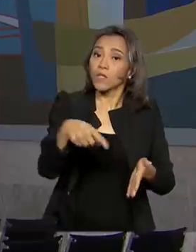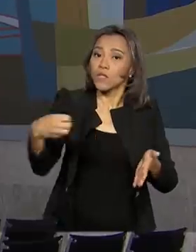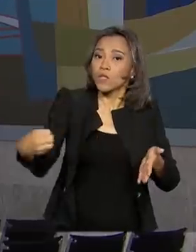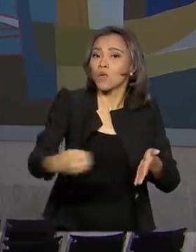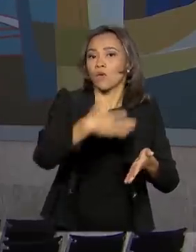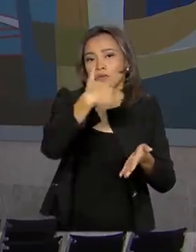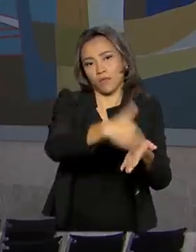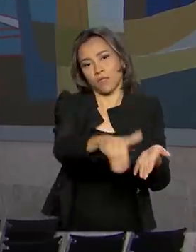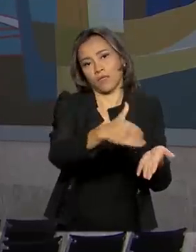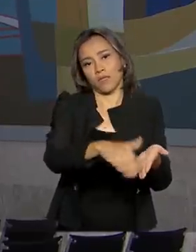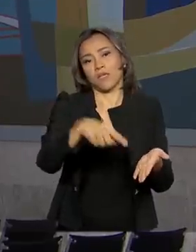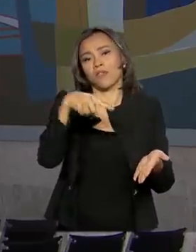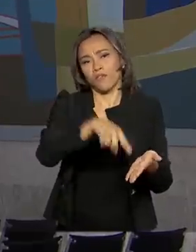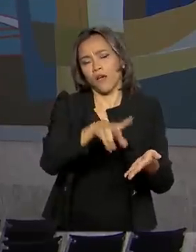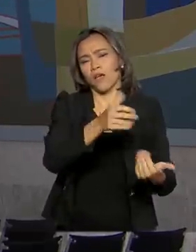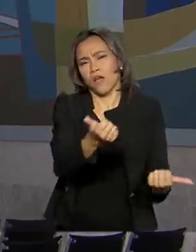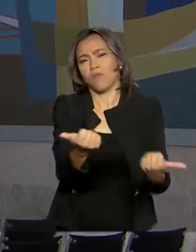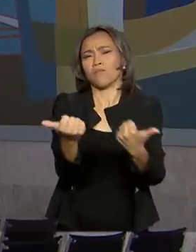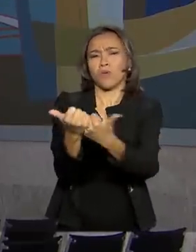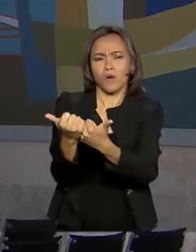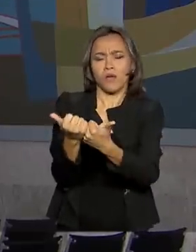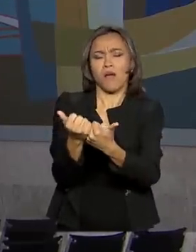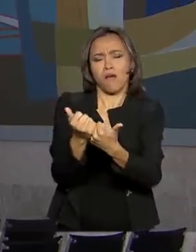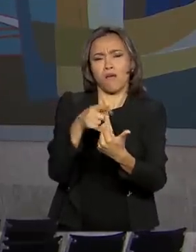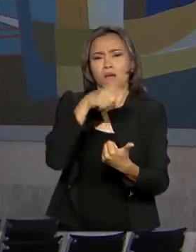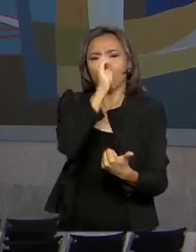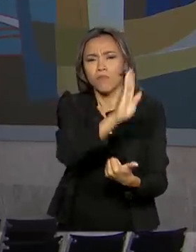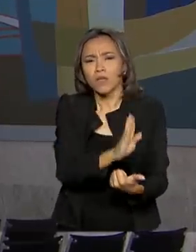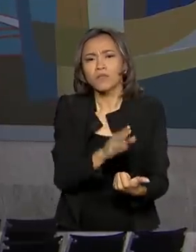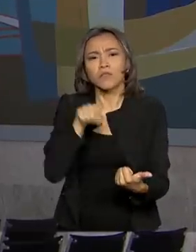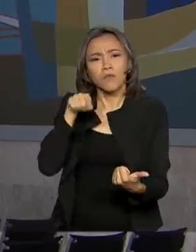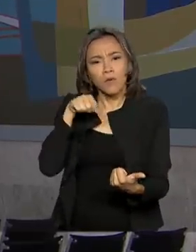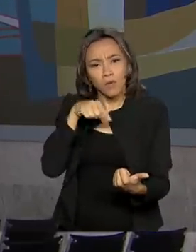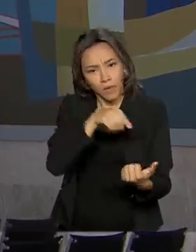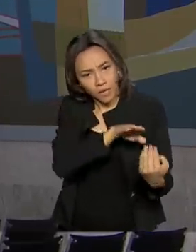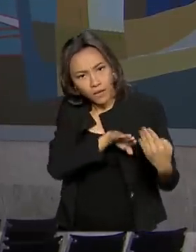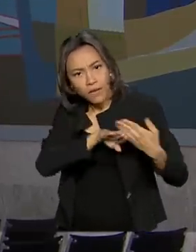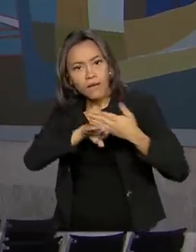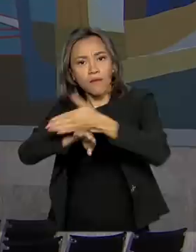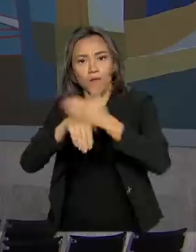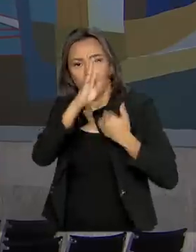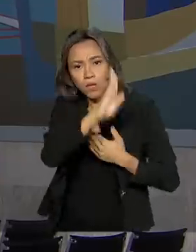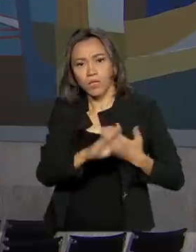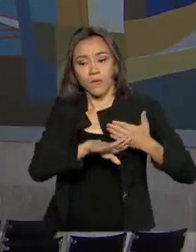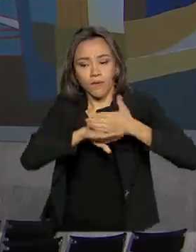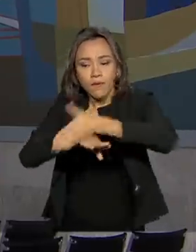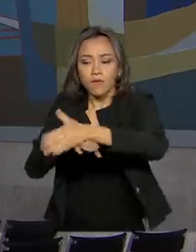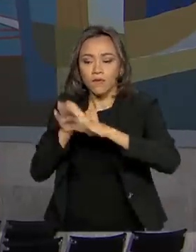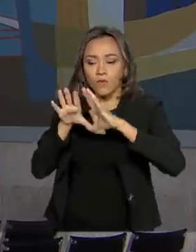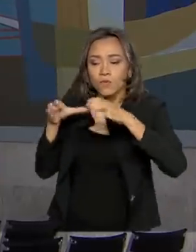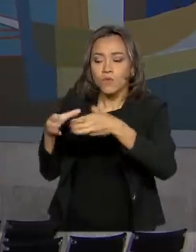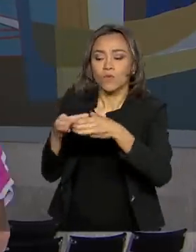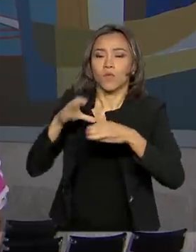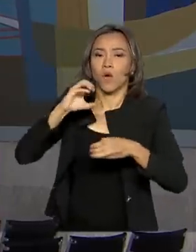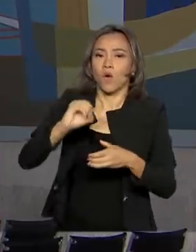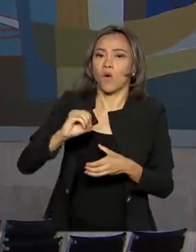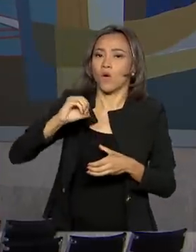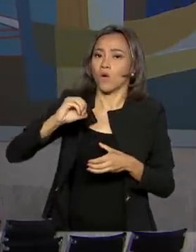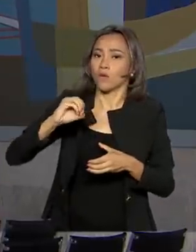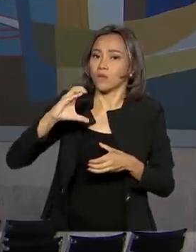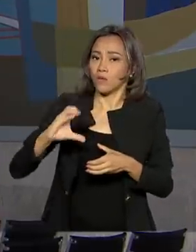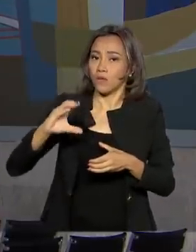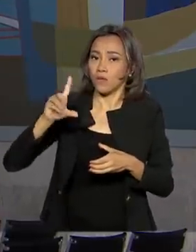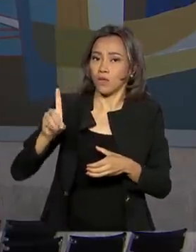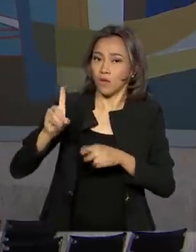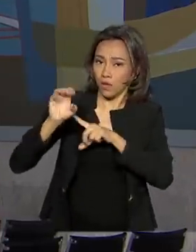de agilizar o cumprimento dos requisitos de acesso a essa organização e também melhorar a relação do Brasil com os outros